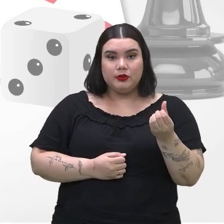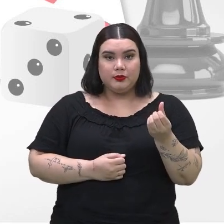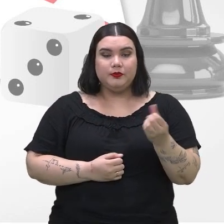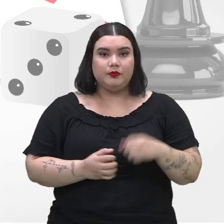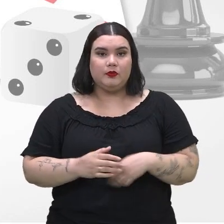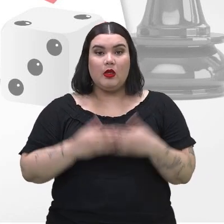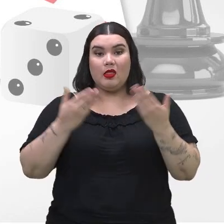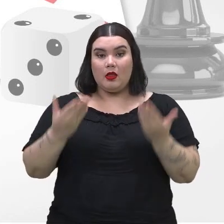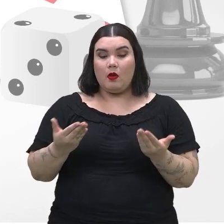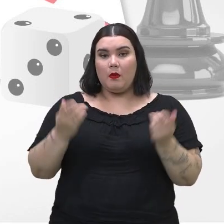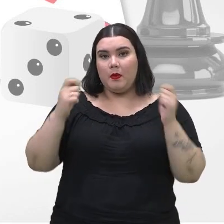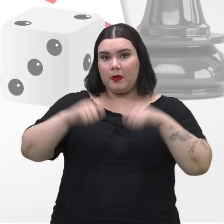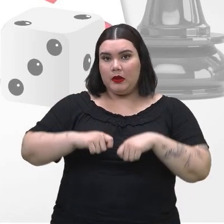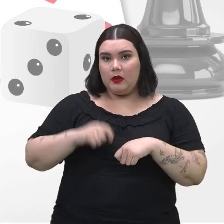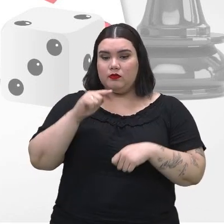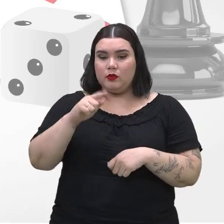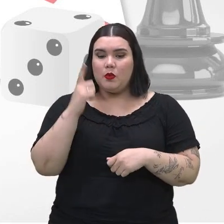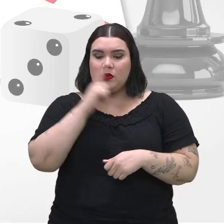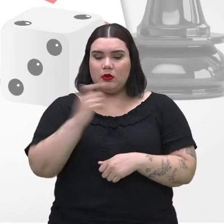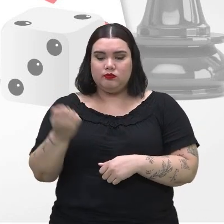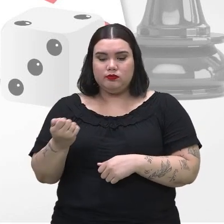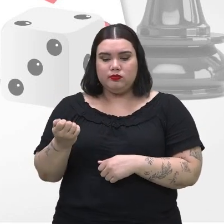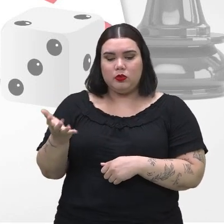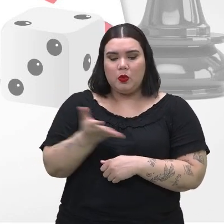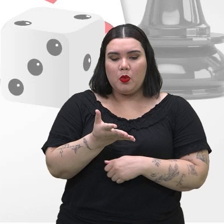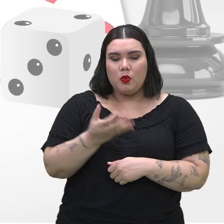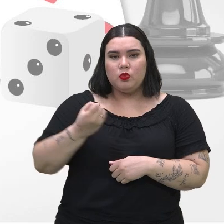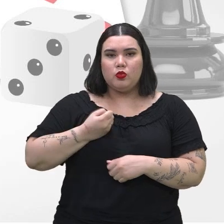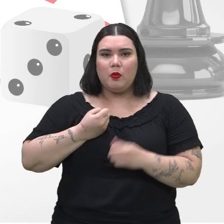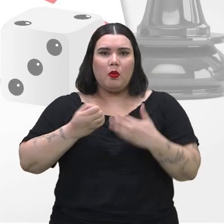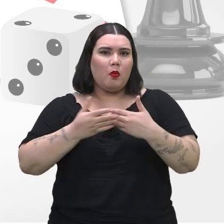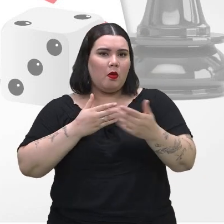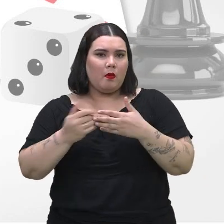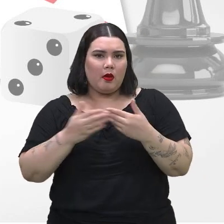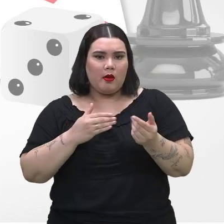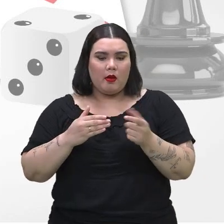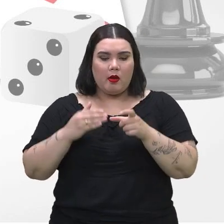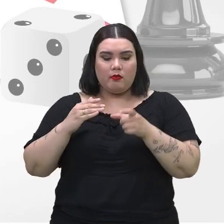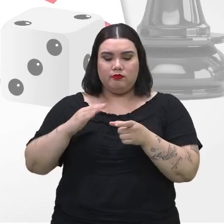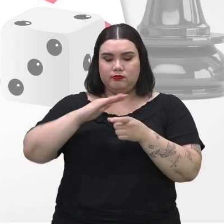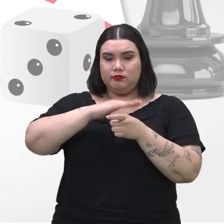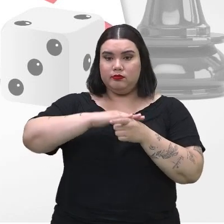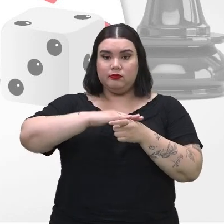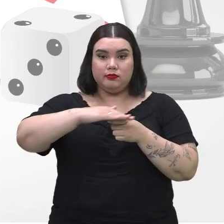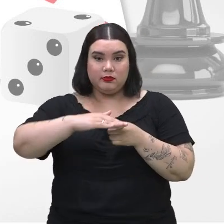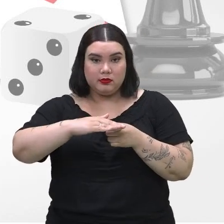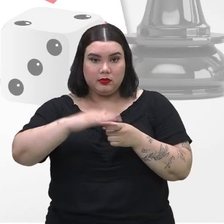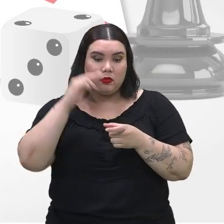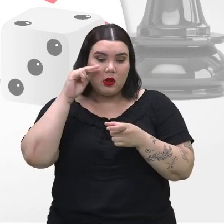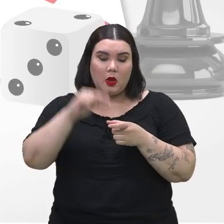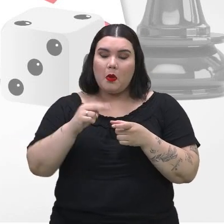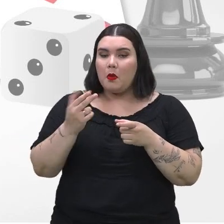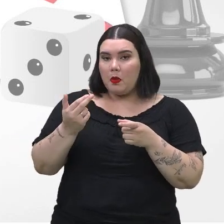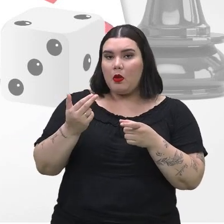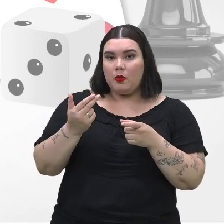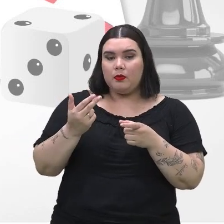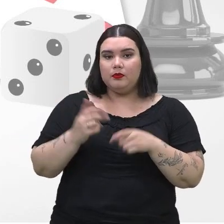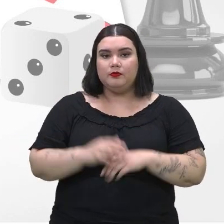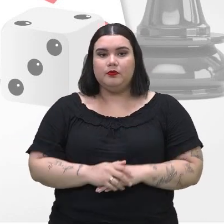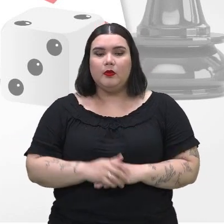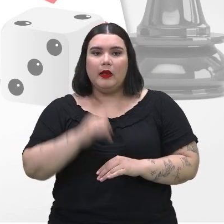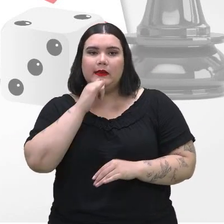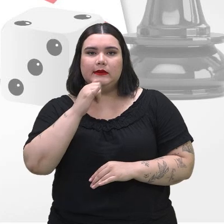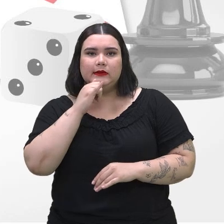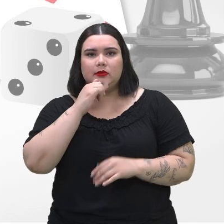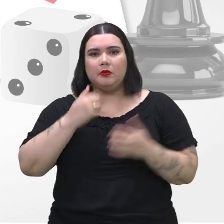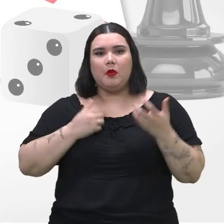chance de você jogar um dado e aparecer um número qualquer na face voltada para cima é a mesma. Então, vamos supor que